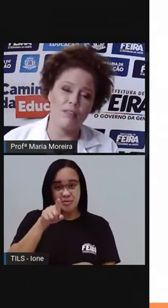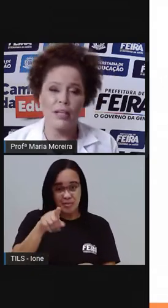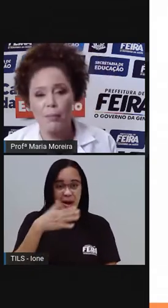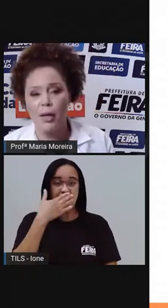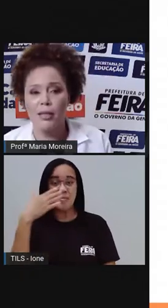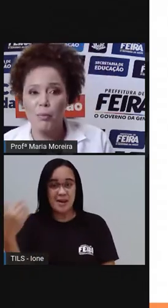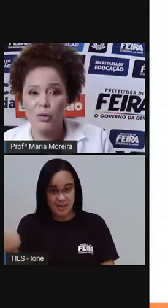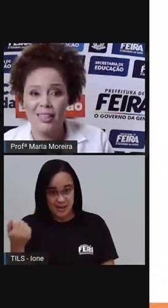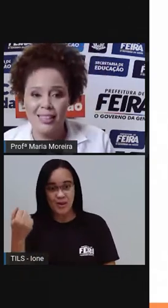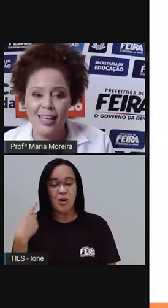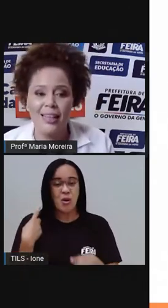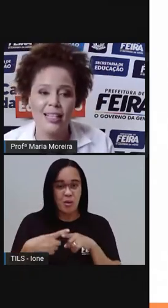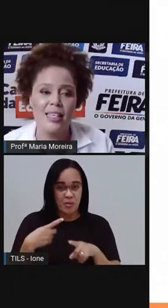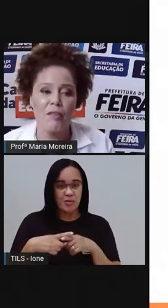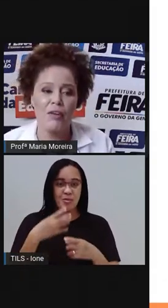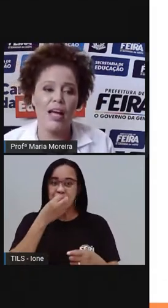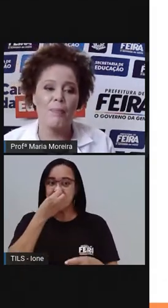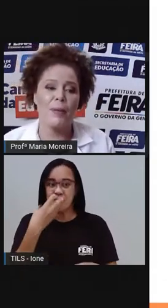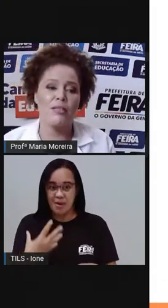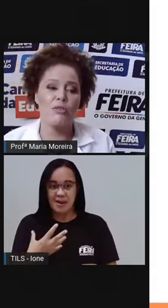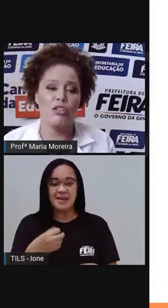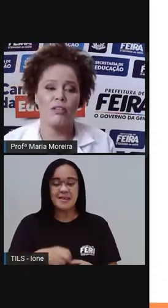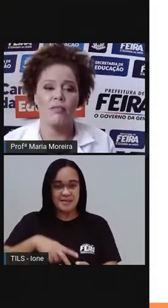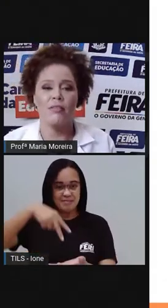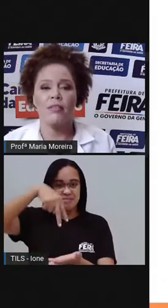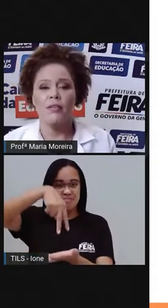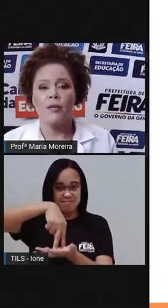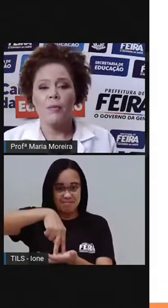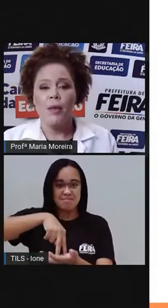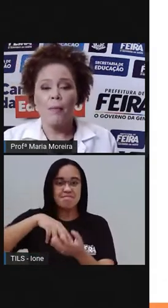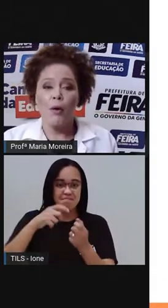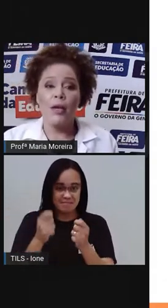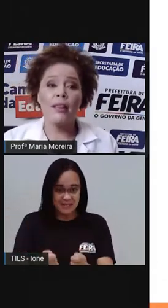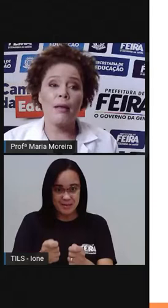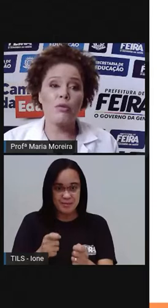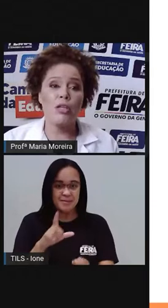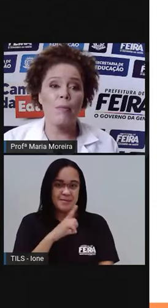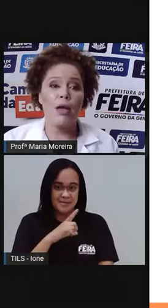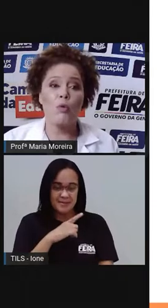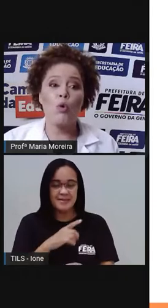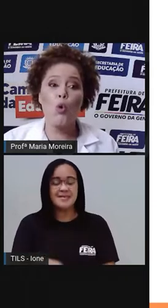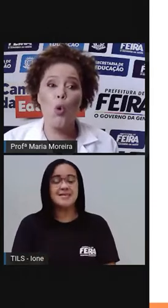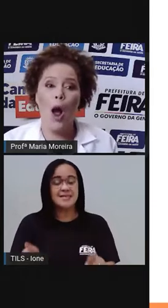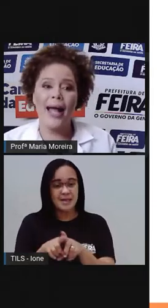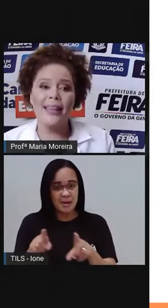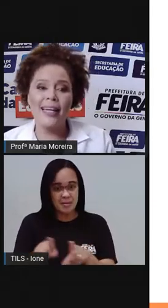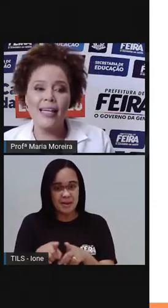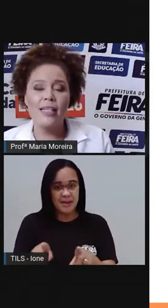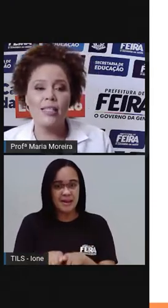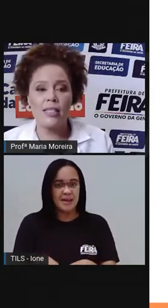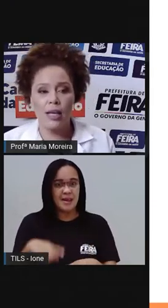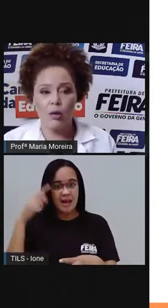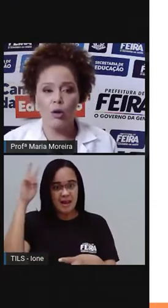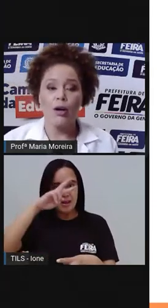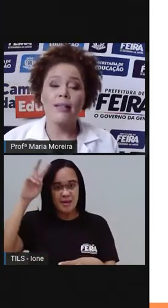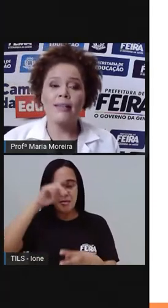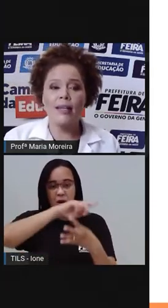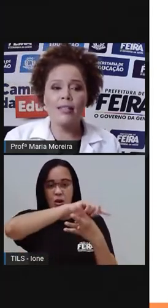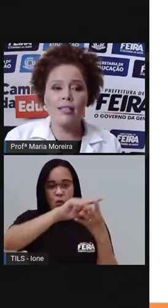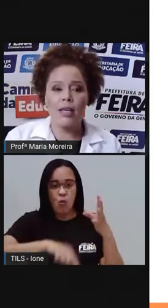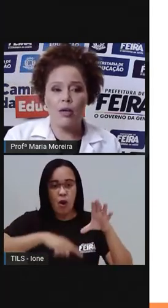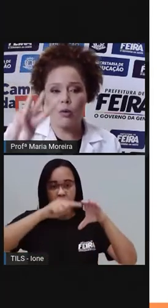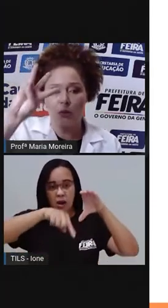bem que você não vai nem pro lado nem pro outro e ter certeza que você vai ficar ali preso no chão. Bom, e temos também um quadriciclo,